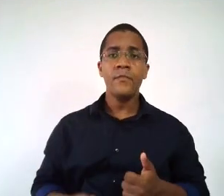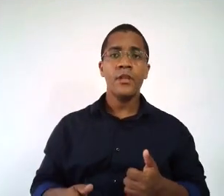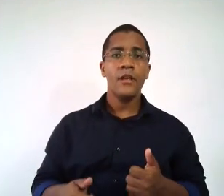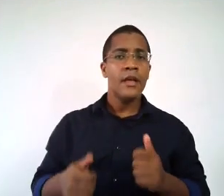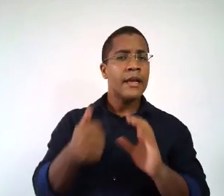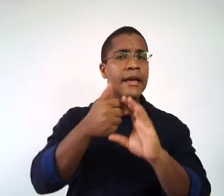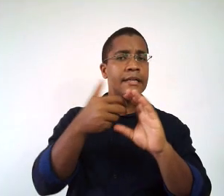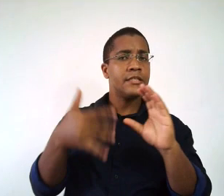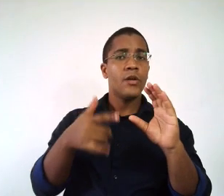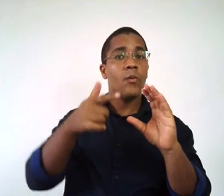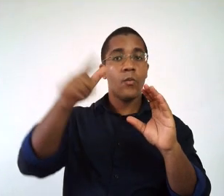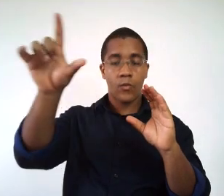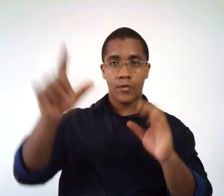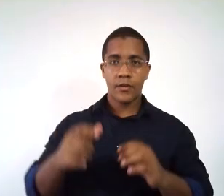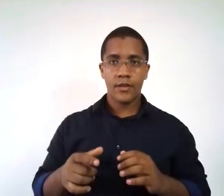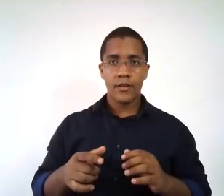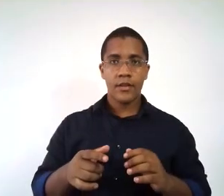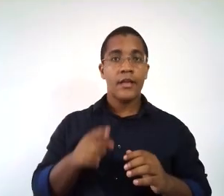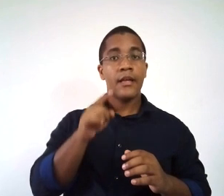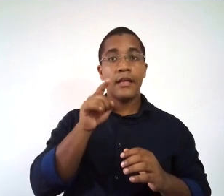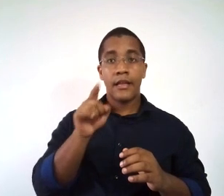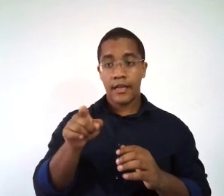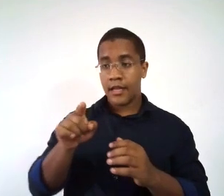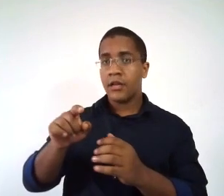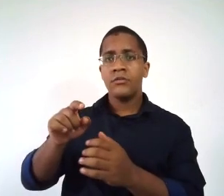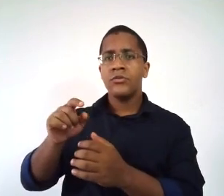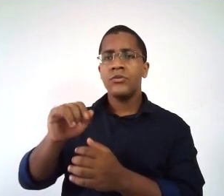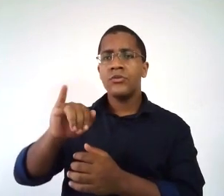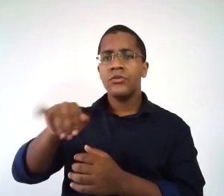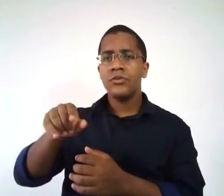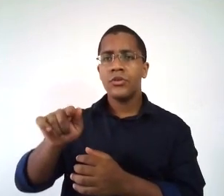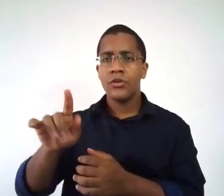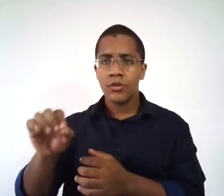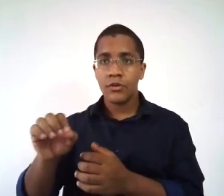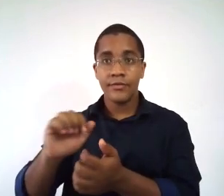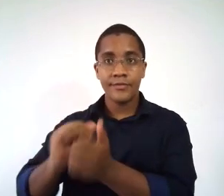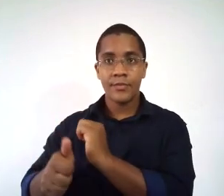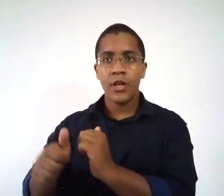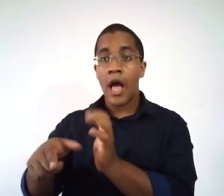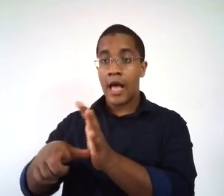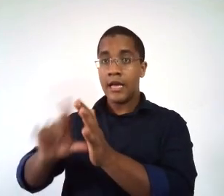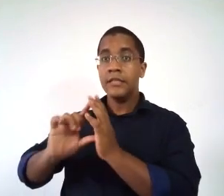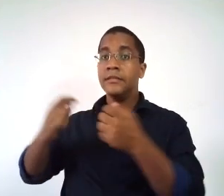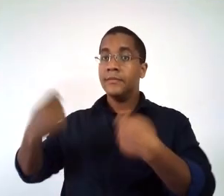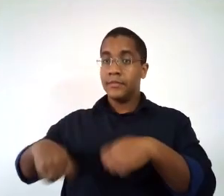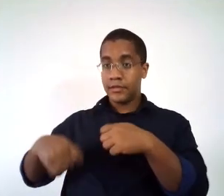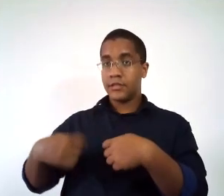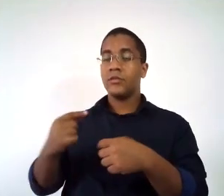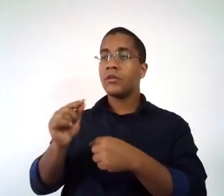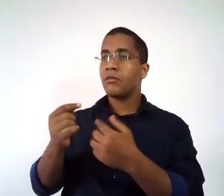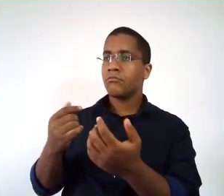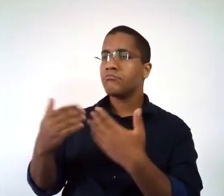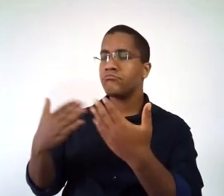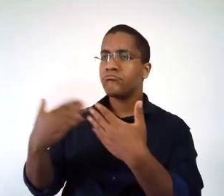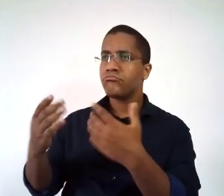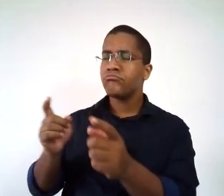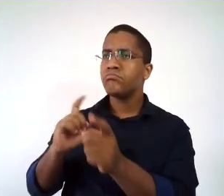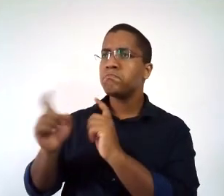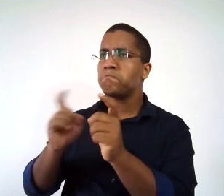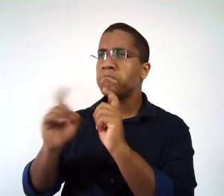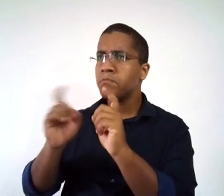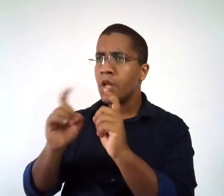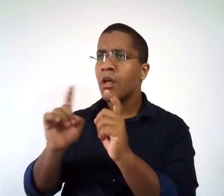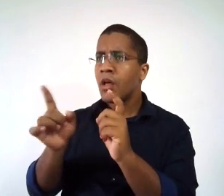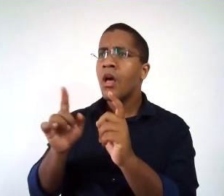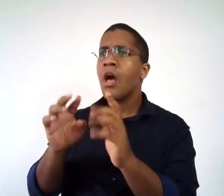característica. Antes do início de um jogo esportivo, se faz necessário o prévio esclarecimento sobre as